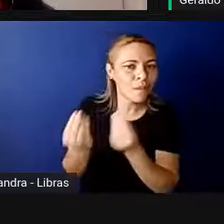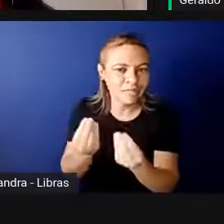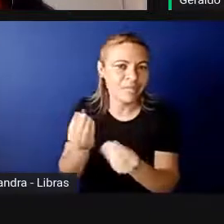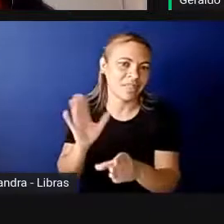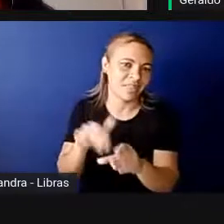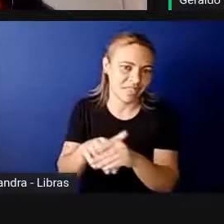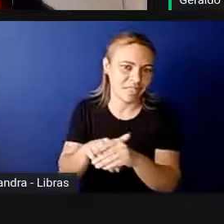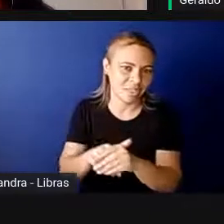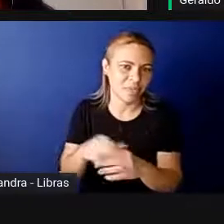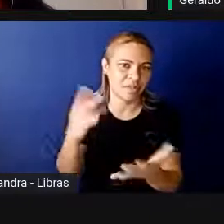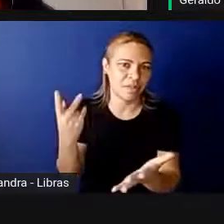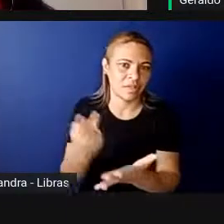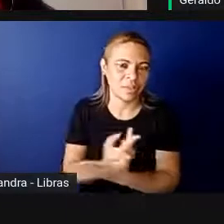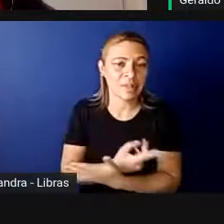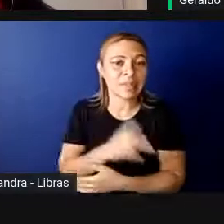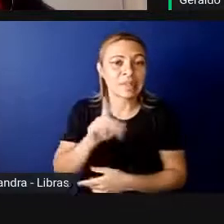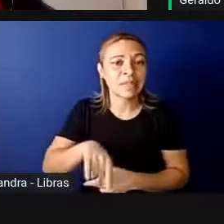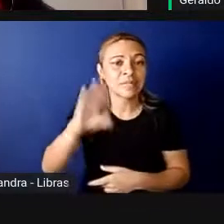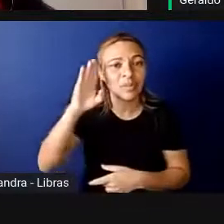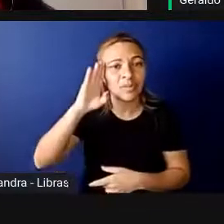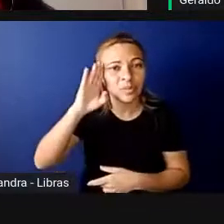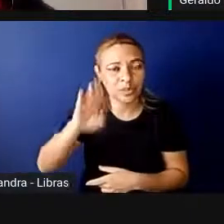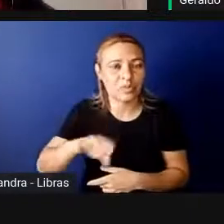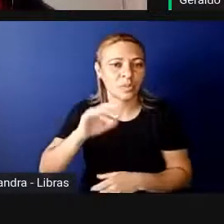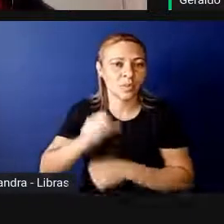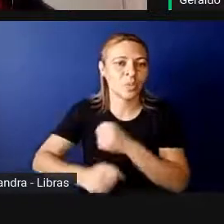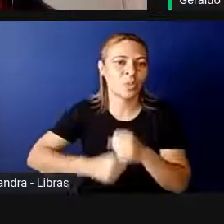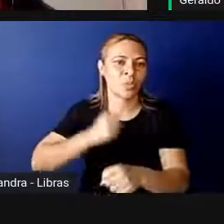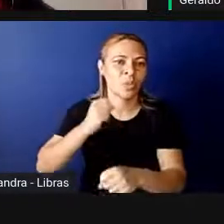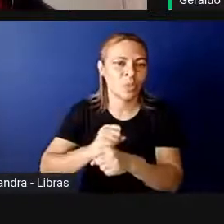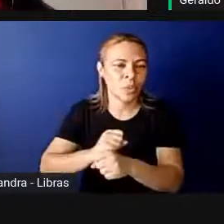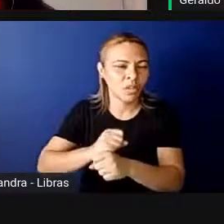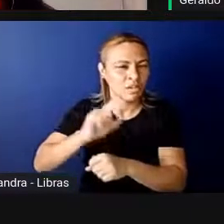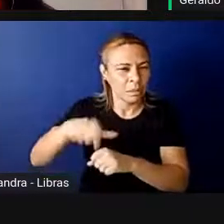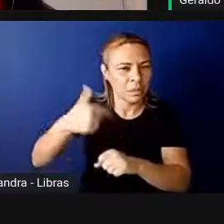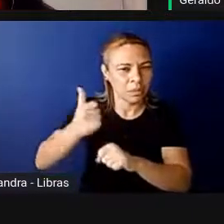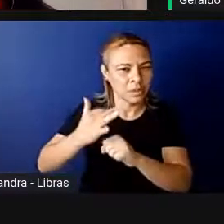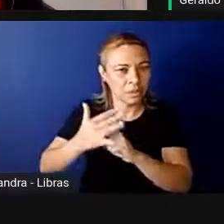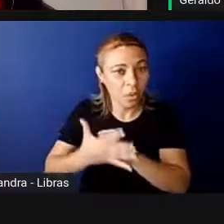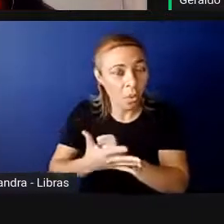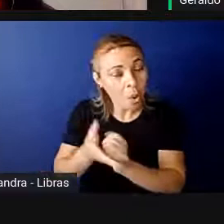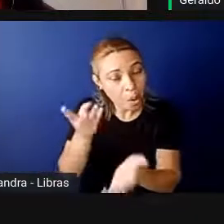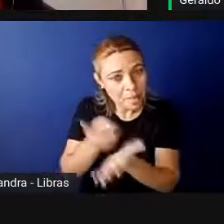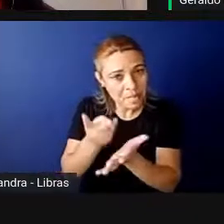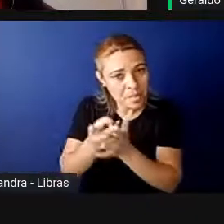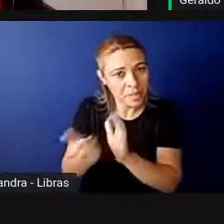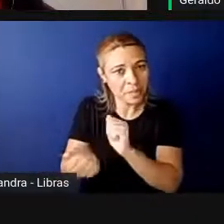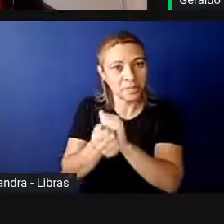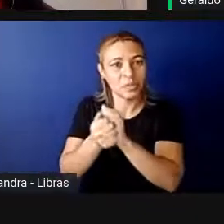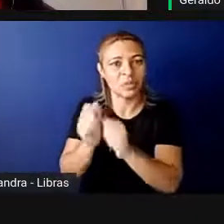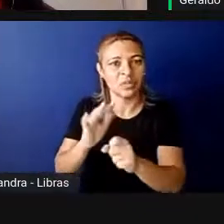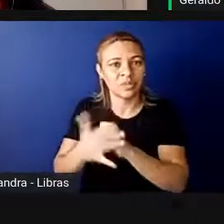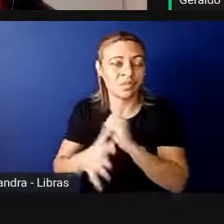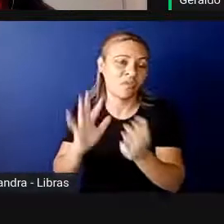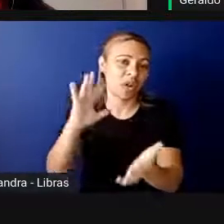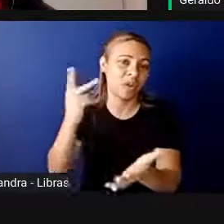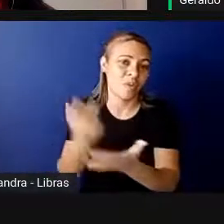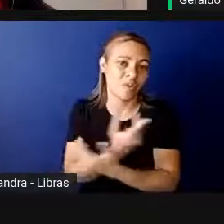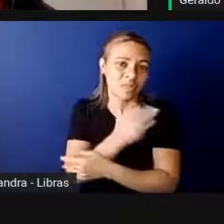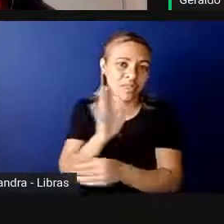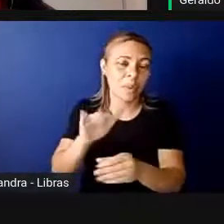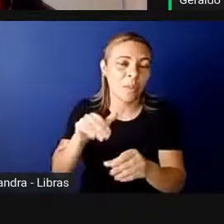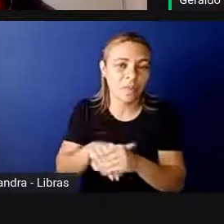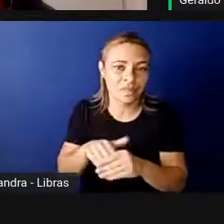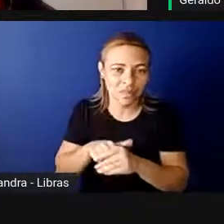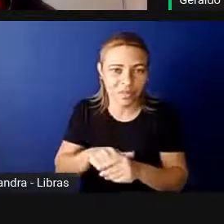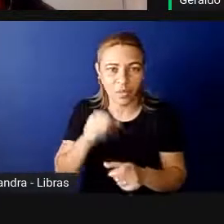e, principalmente, no ano pós-pandemia ou no meio da pandemia, vai acontecer uma eleição no Brasil. Então, que